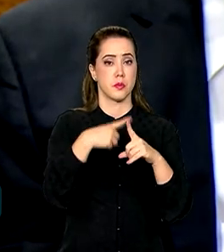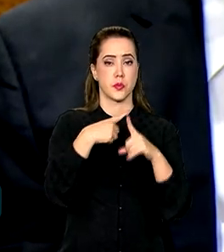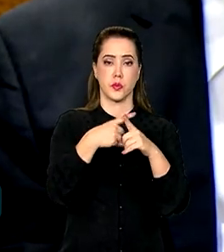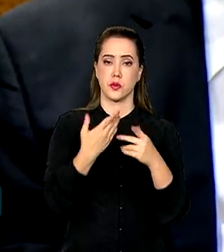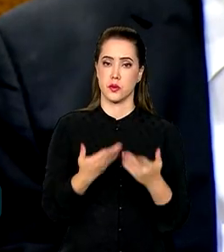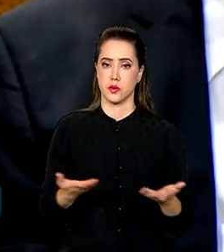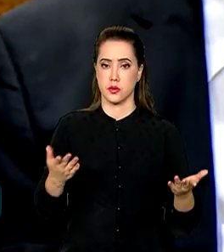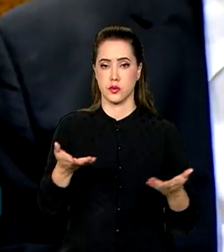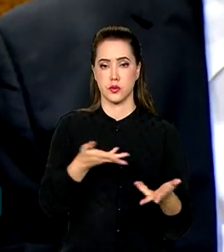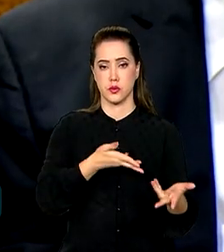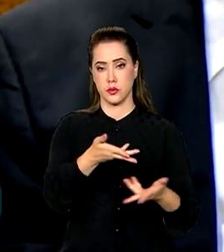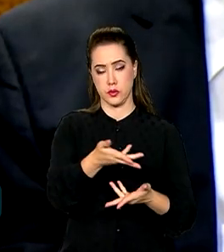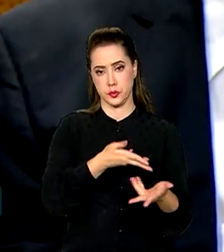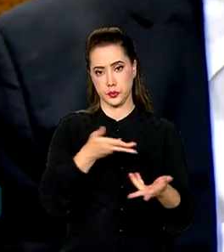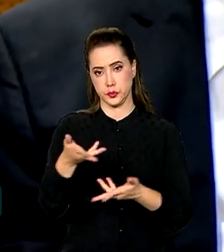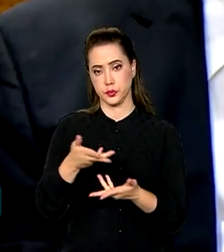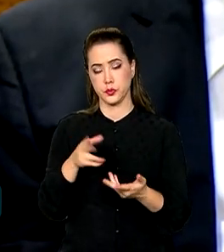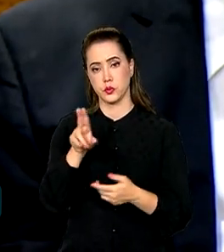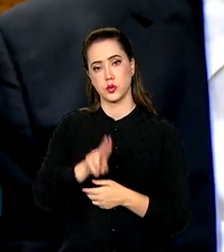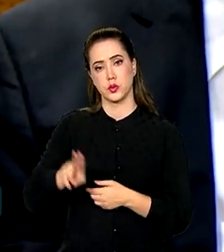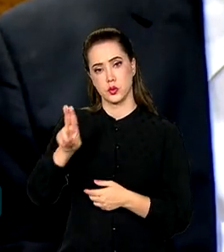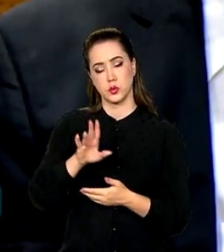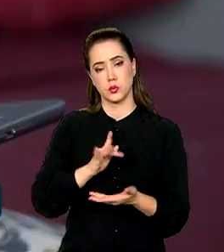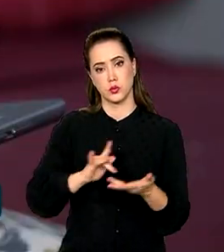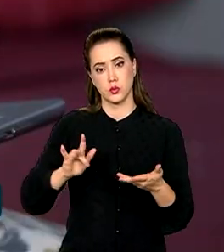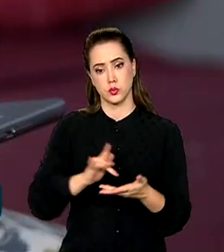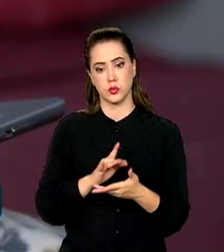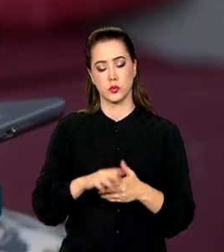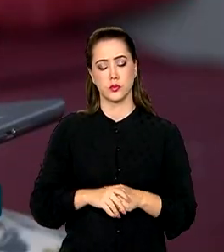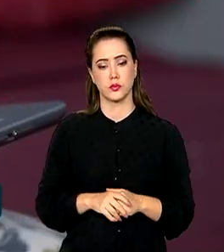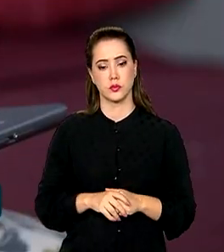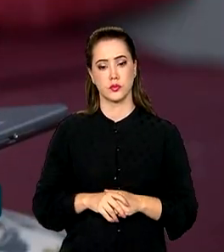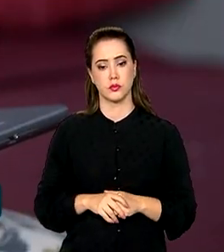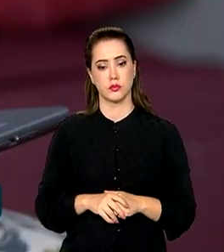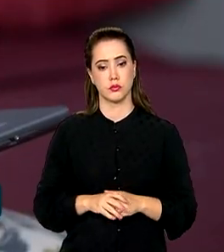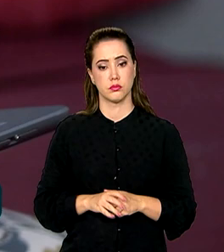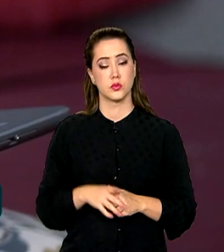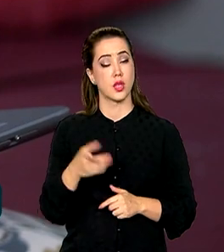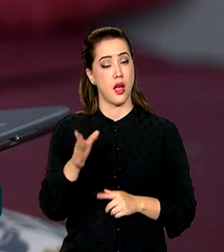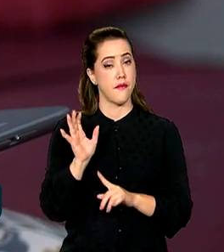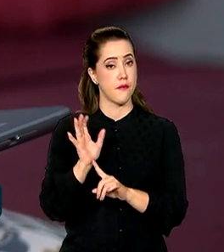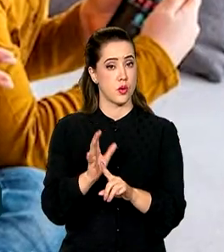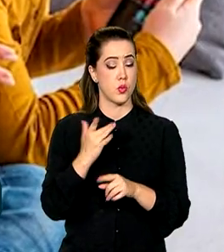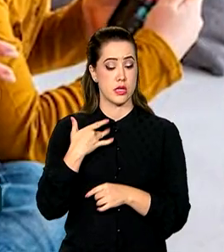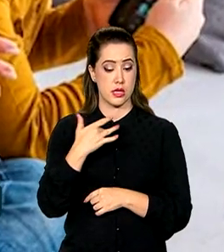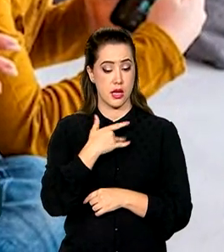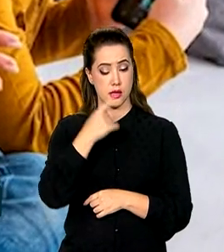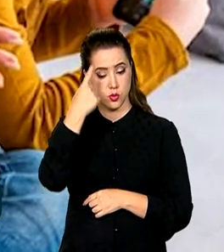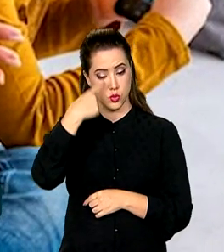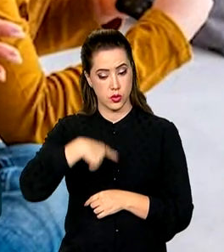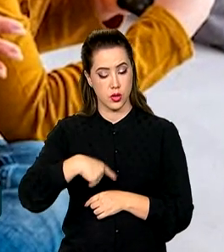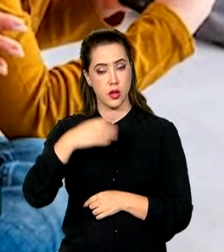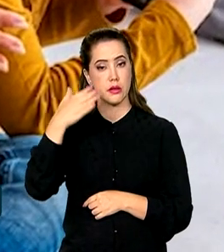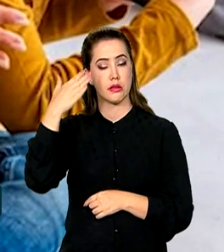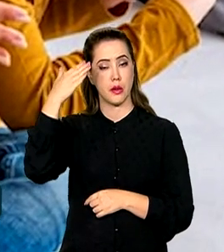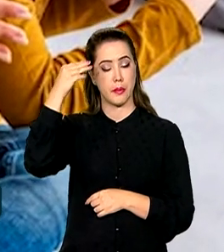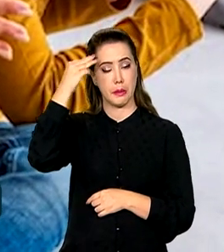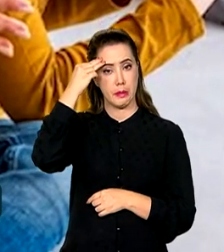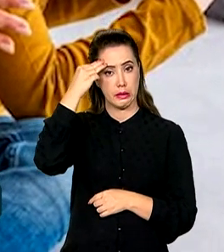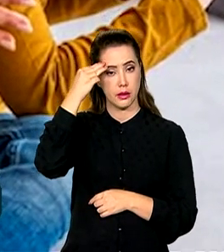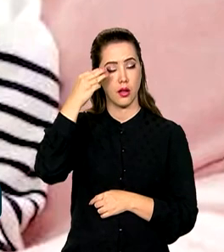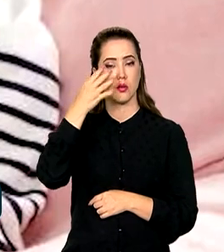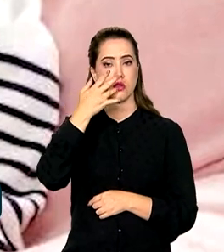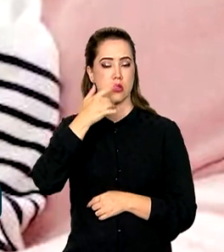que estão envolvidas no uso desses dispositivos. Além dos impactos na saúde física e mental das crianças e